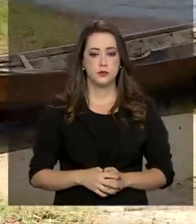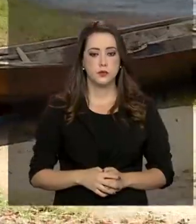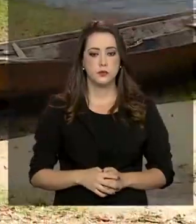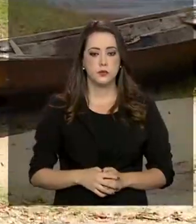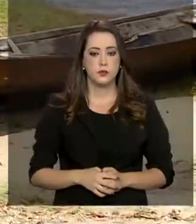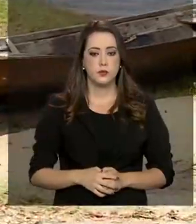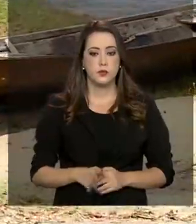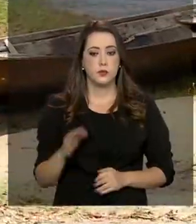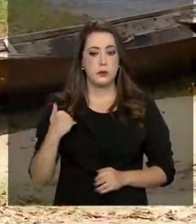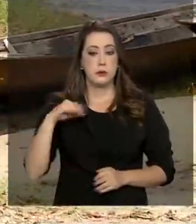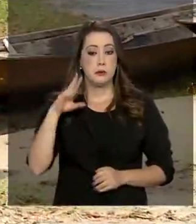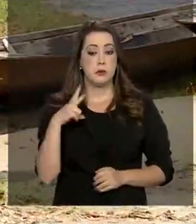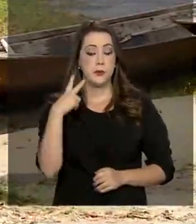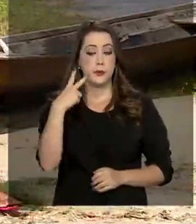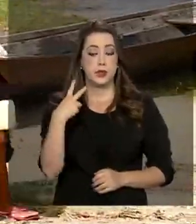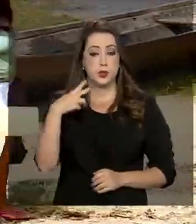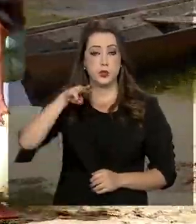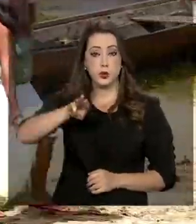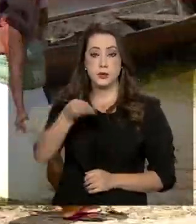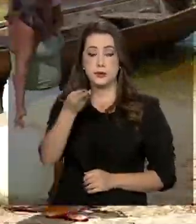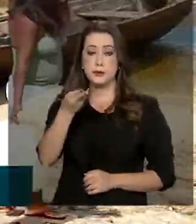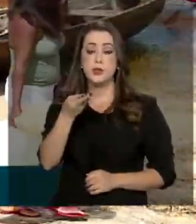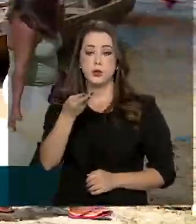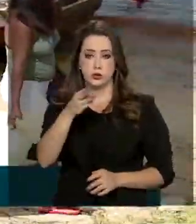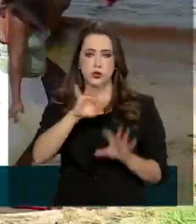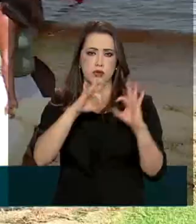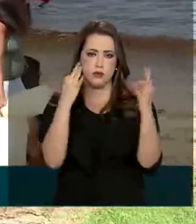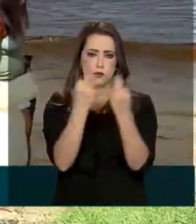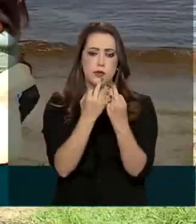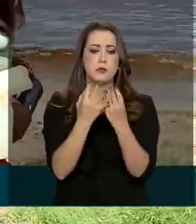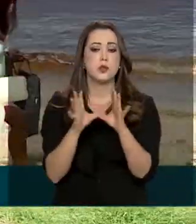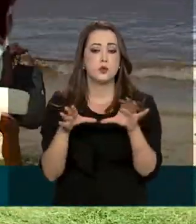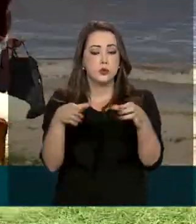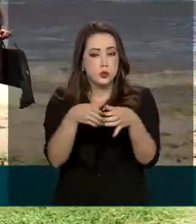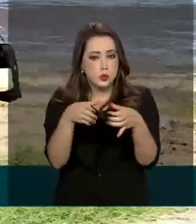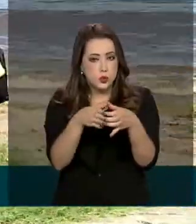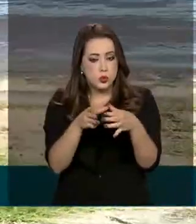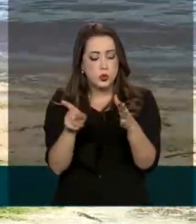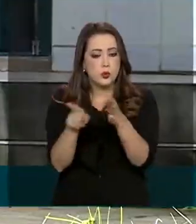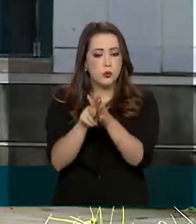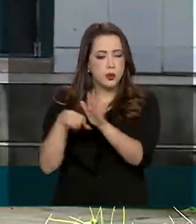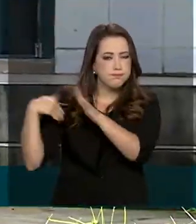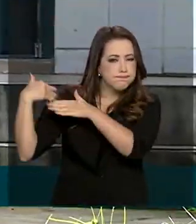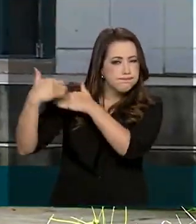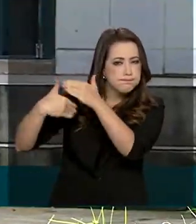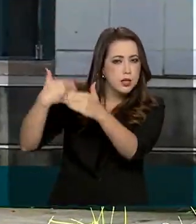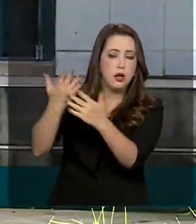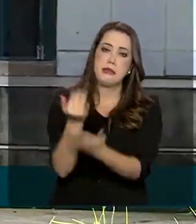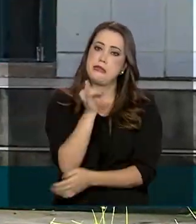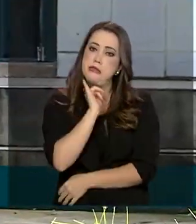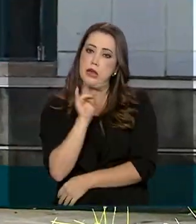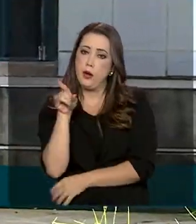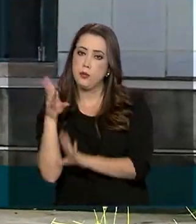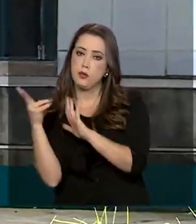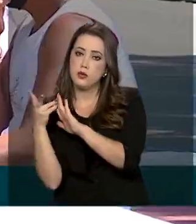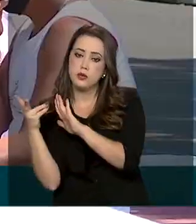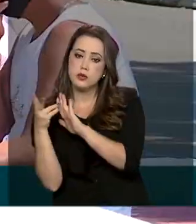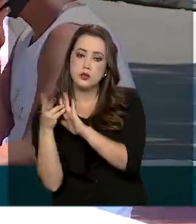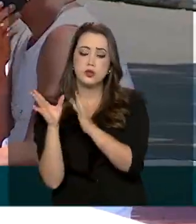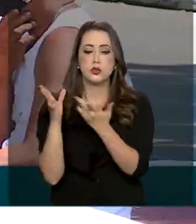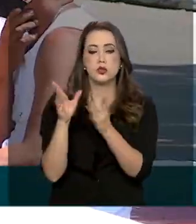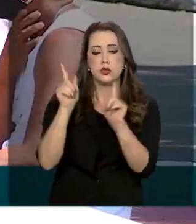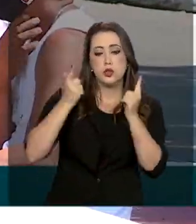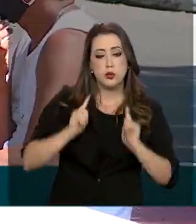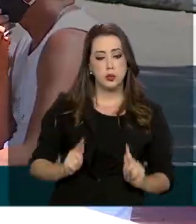Mais de 2 milhões e 600 mil famílias pertencentes a comunidades tradicionais, como indígenas, quilombolas,